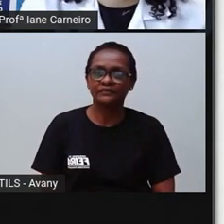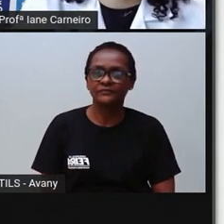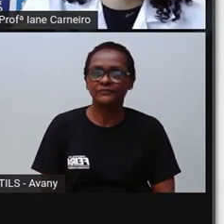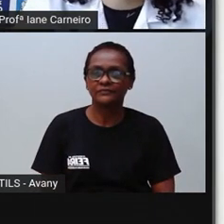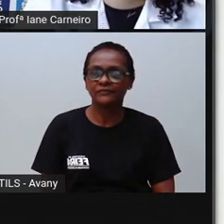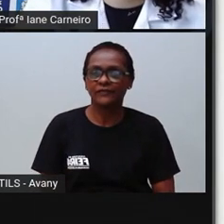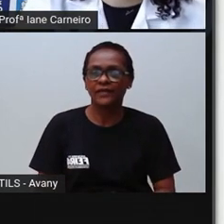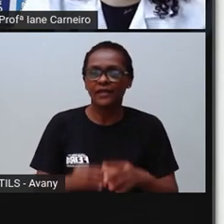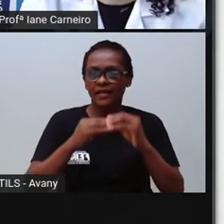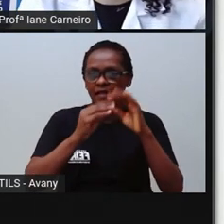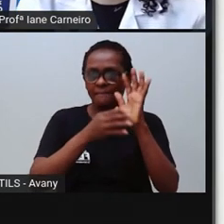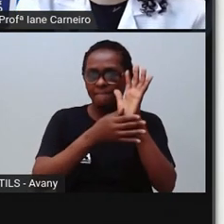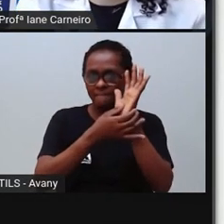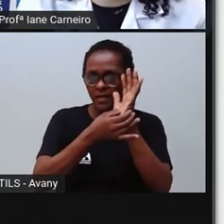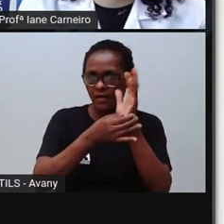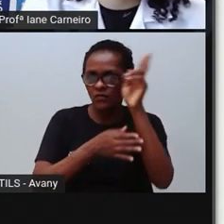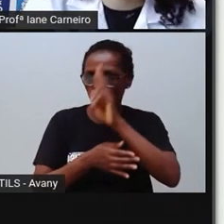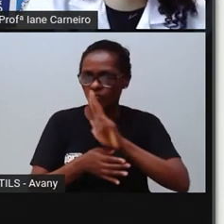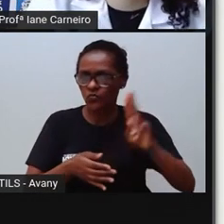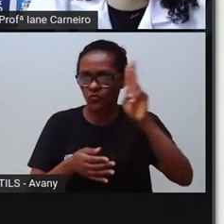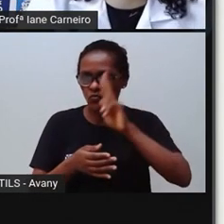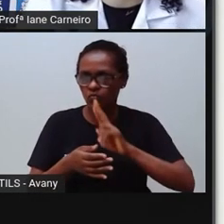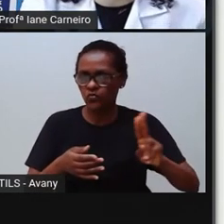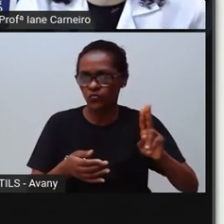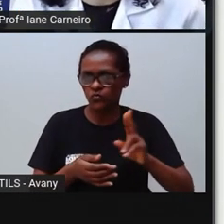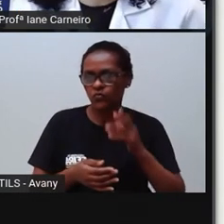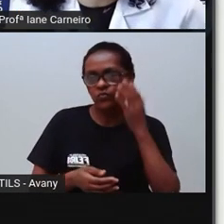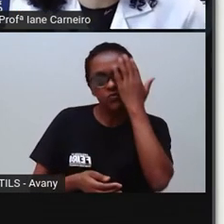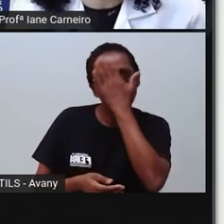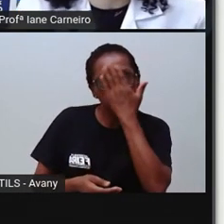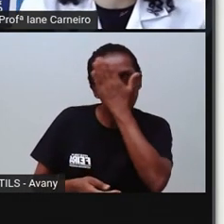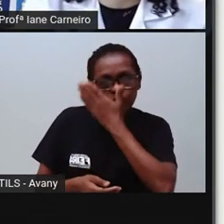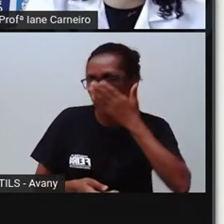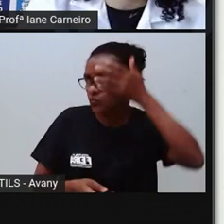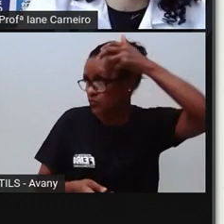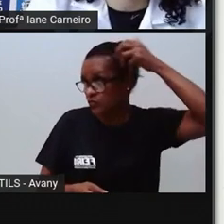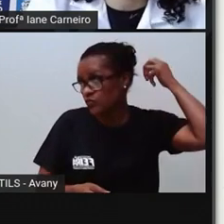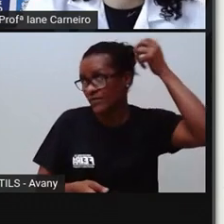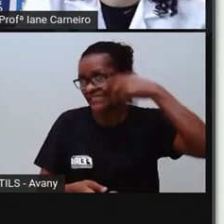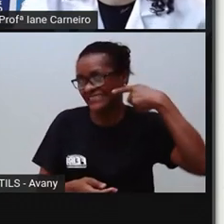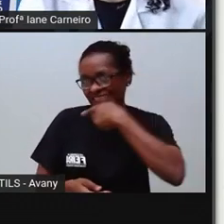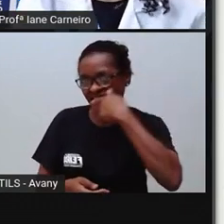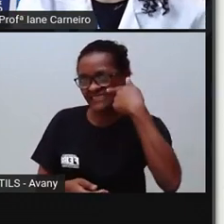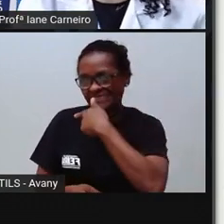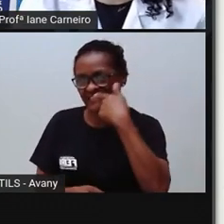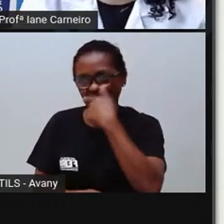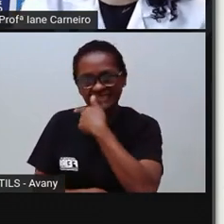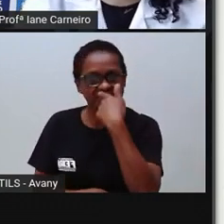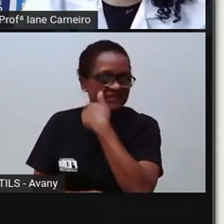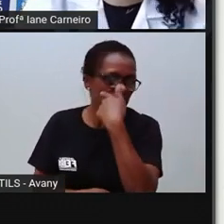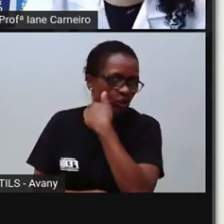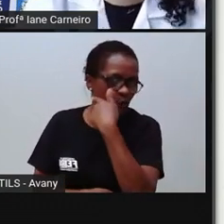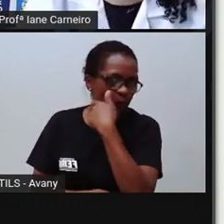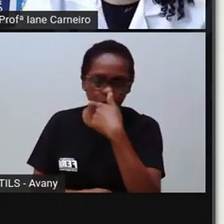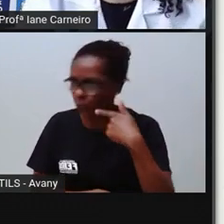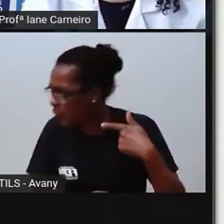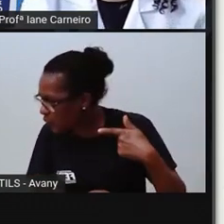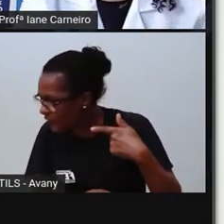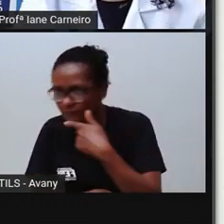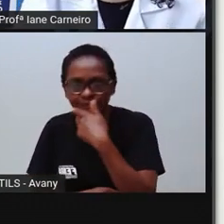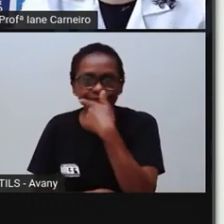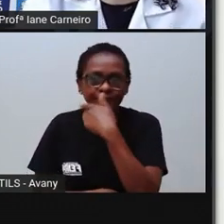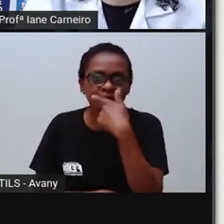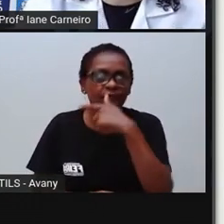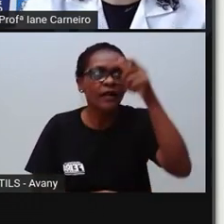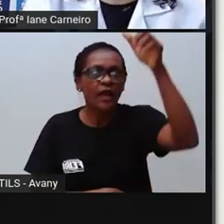As mãos servem para lavar o rosto, pentear o cabelo, lavar os dentes e para apagar a luz quando está